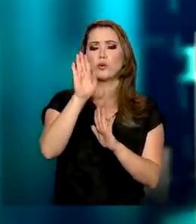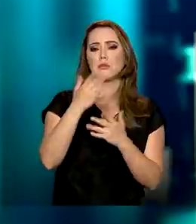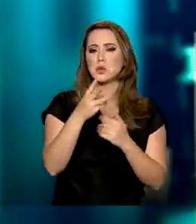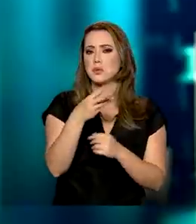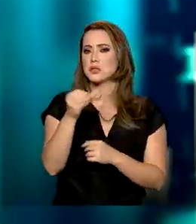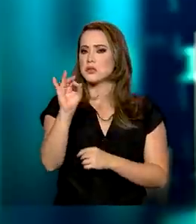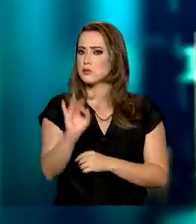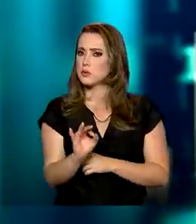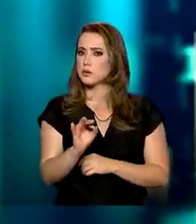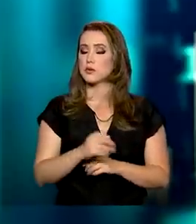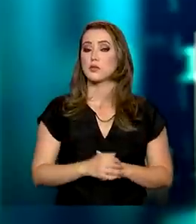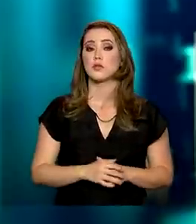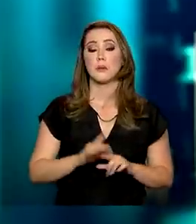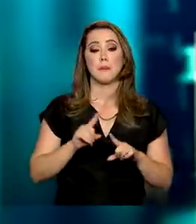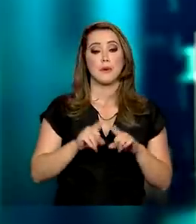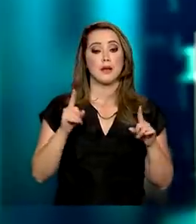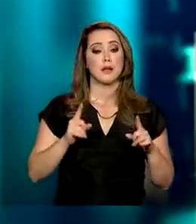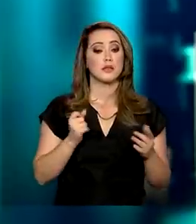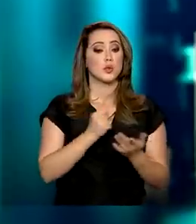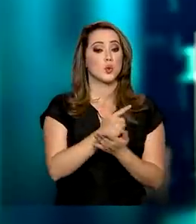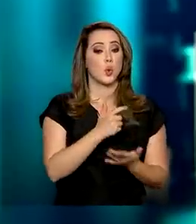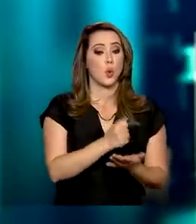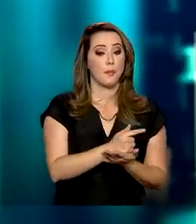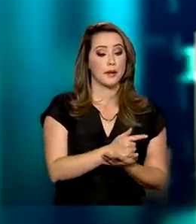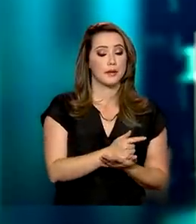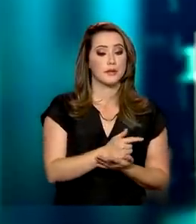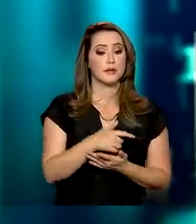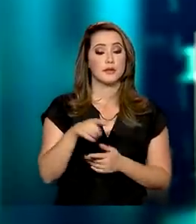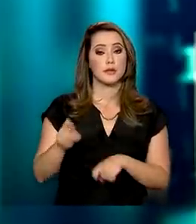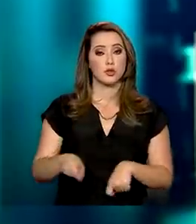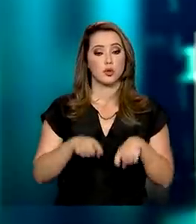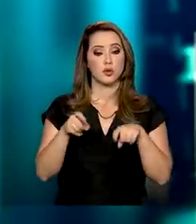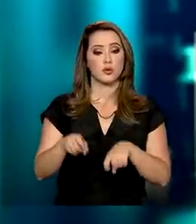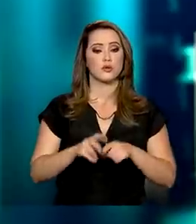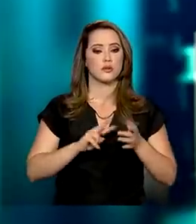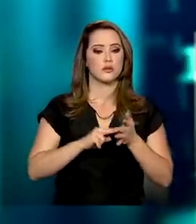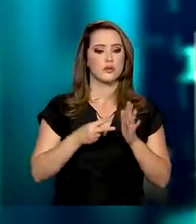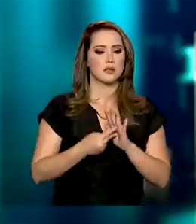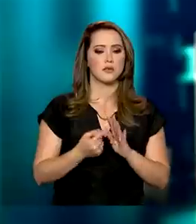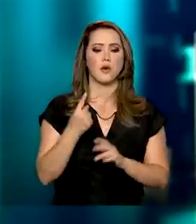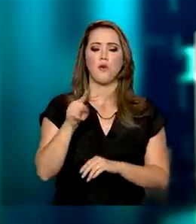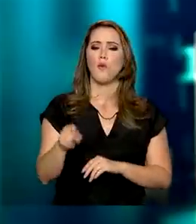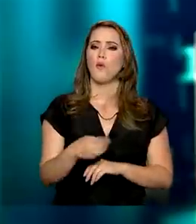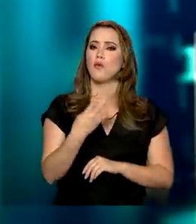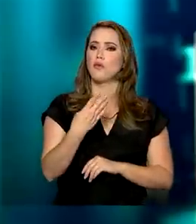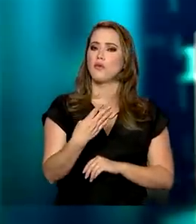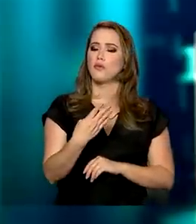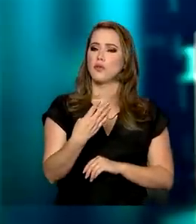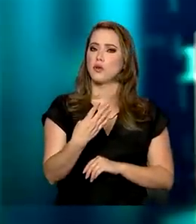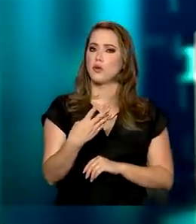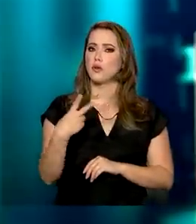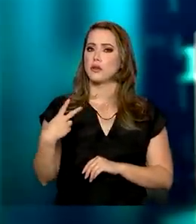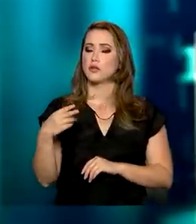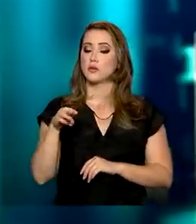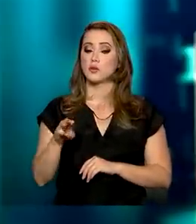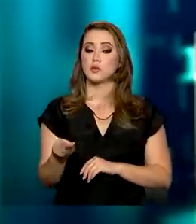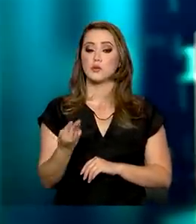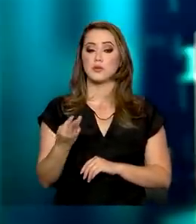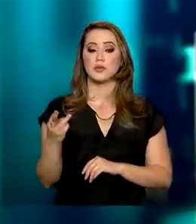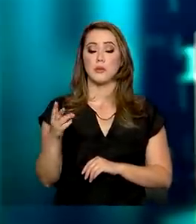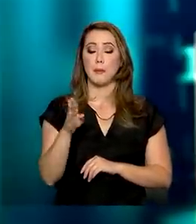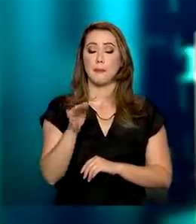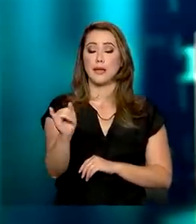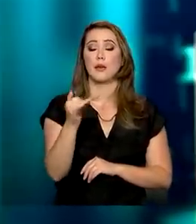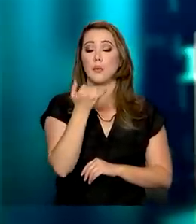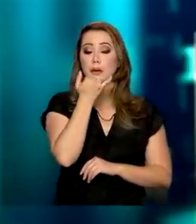30%. Já as importações, por sua vez, do agronegócio representaram apenas 1,42 bilhão de dólares,